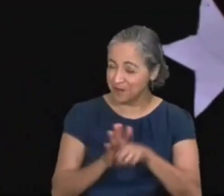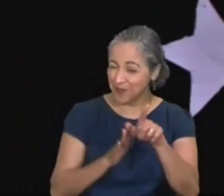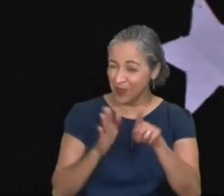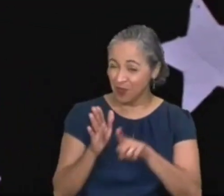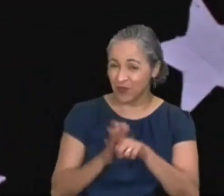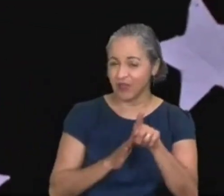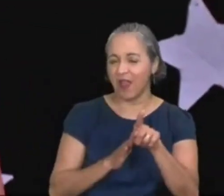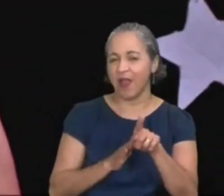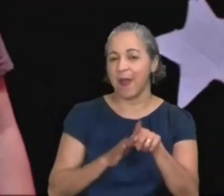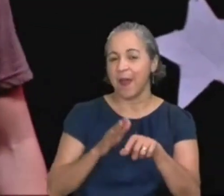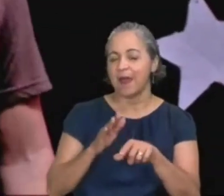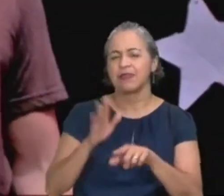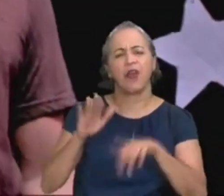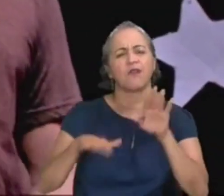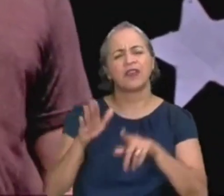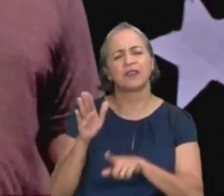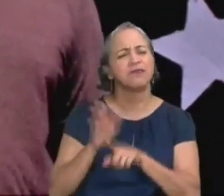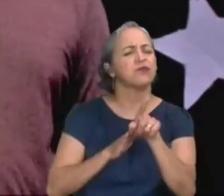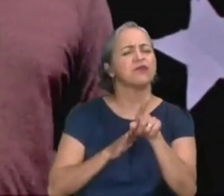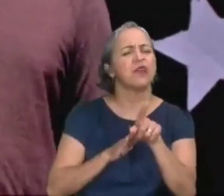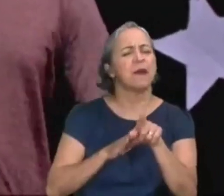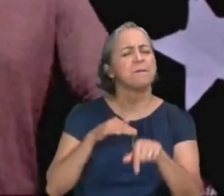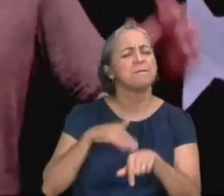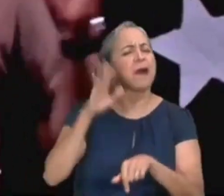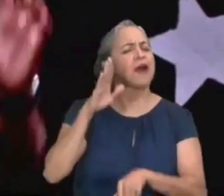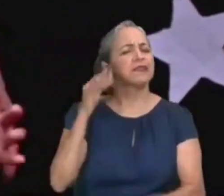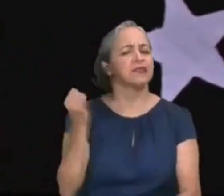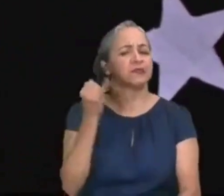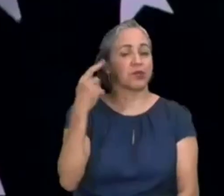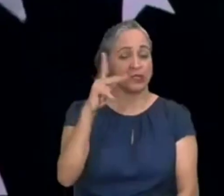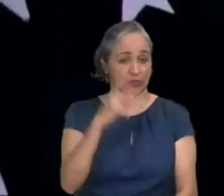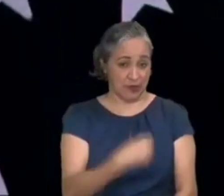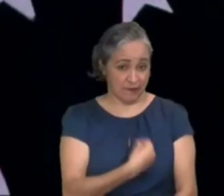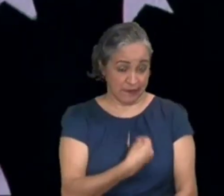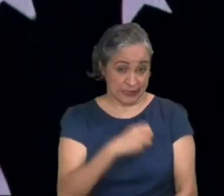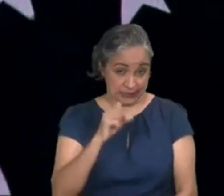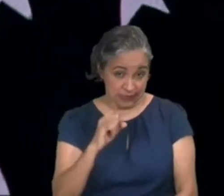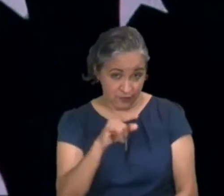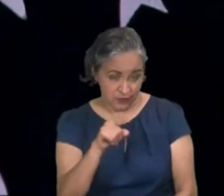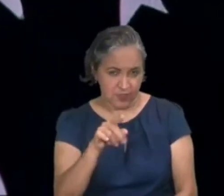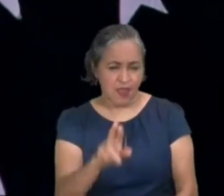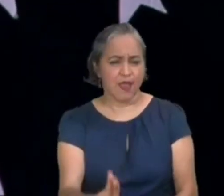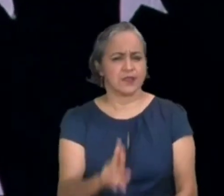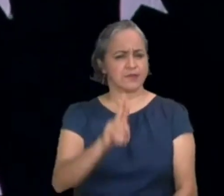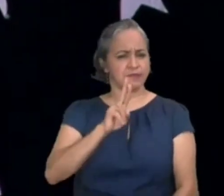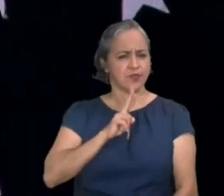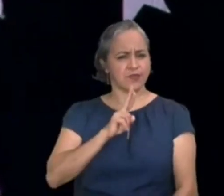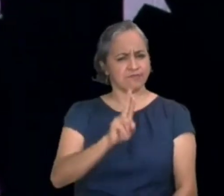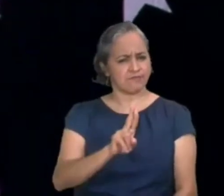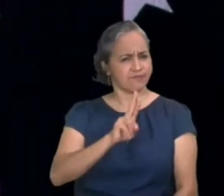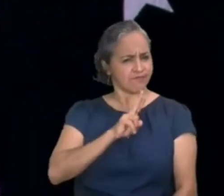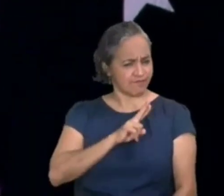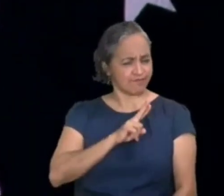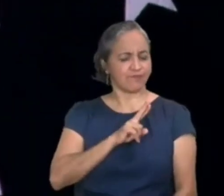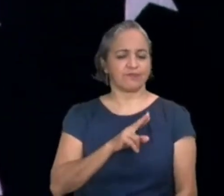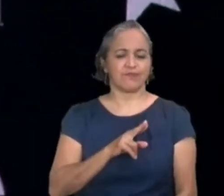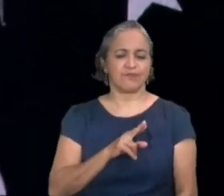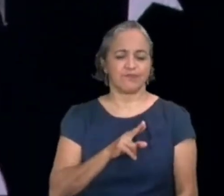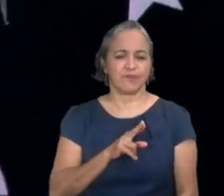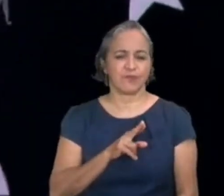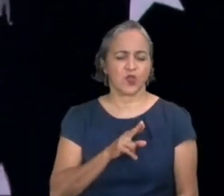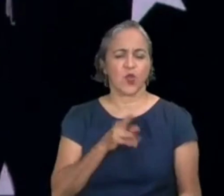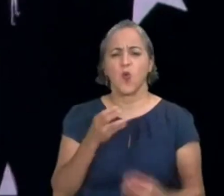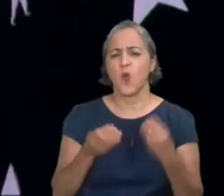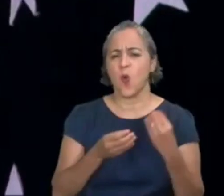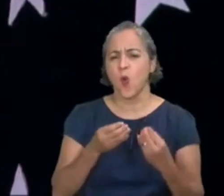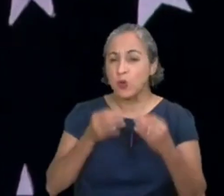importantes da sua vida. Se você me responder essas perguntas da forma